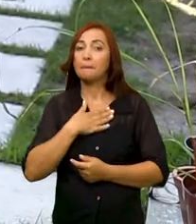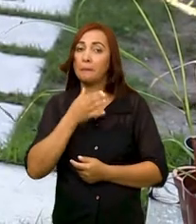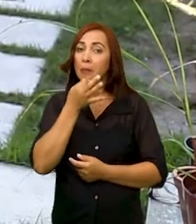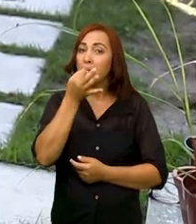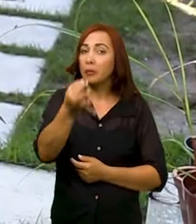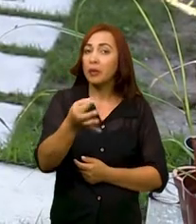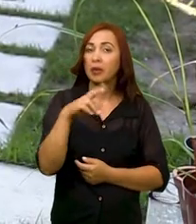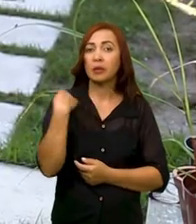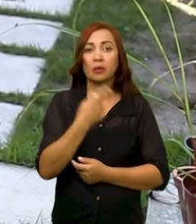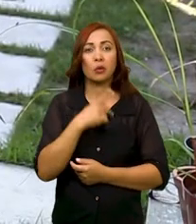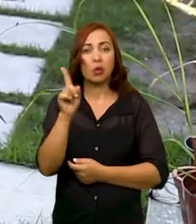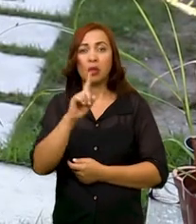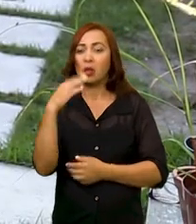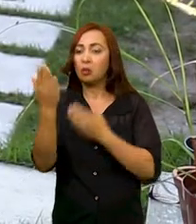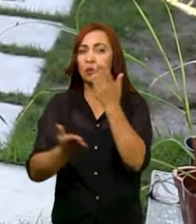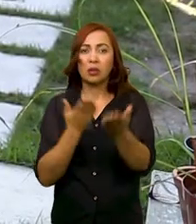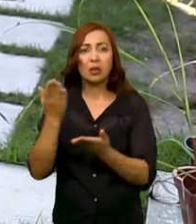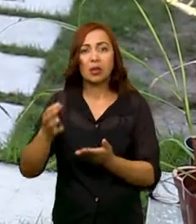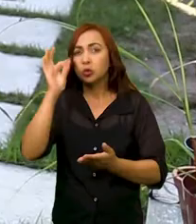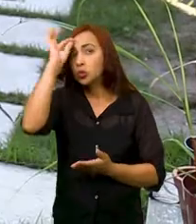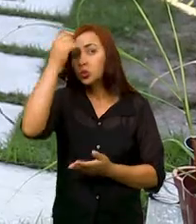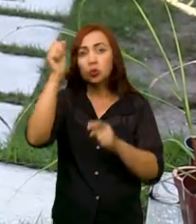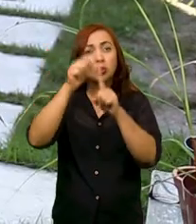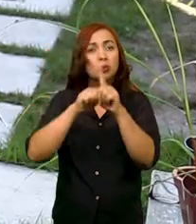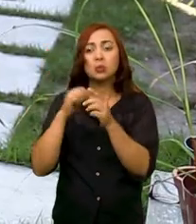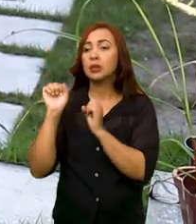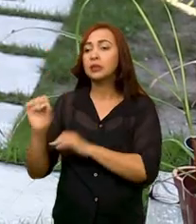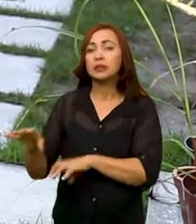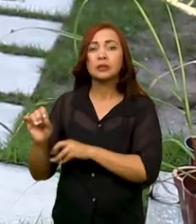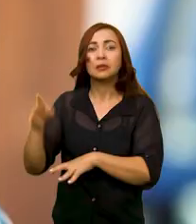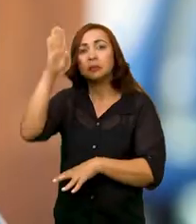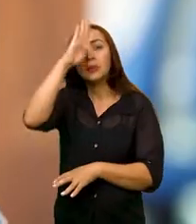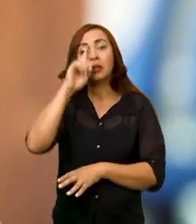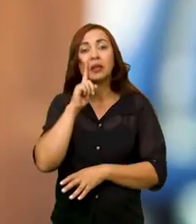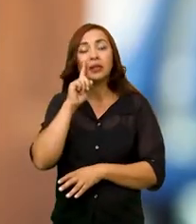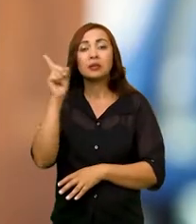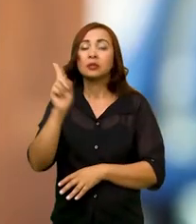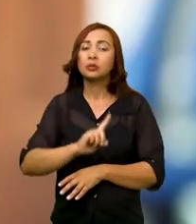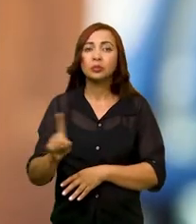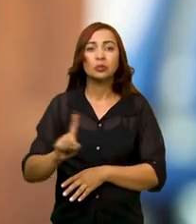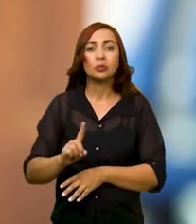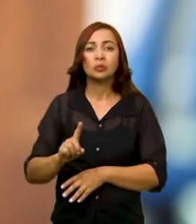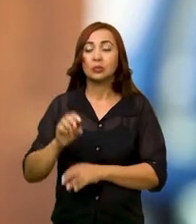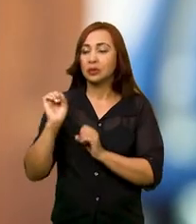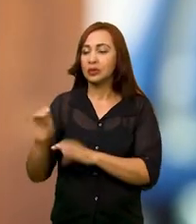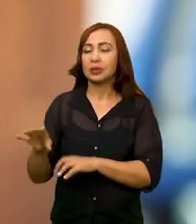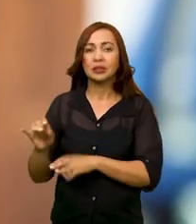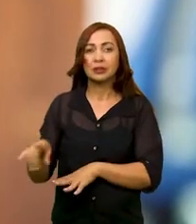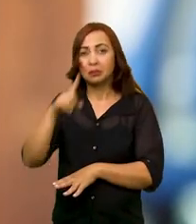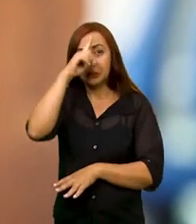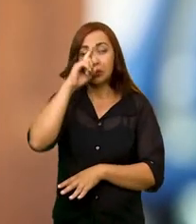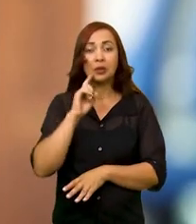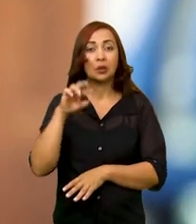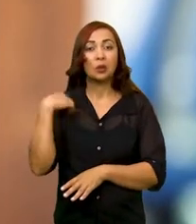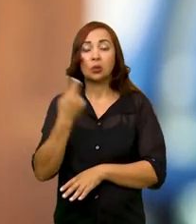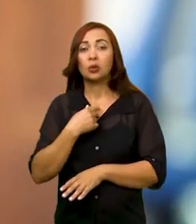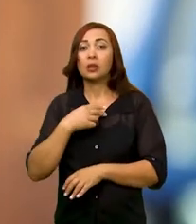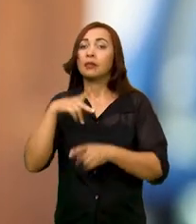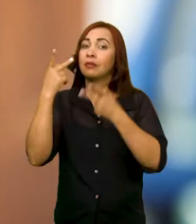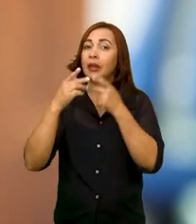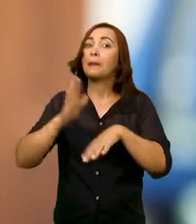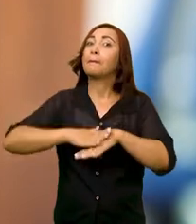sugestão é que a gente não trate esse assunto apenas em Setembro Amarelo. Setembro Amarelo a gente evidencia.